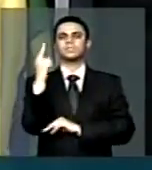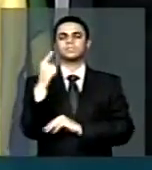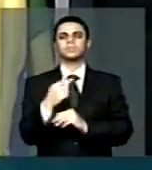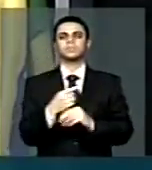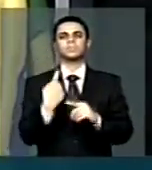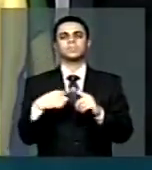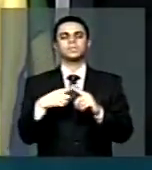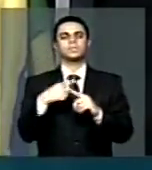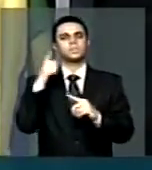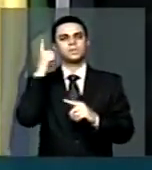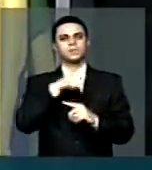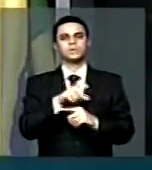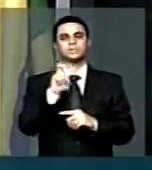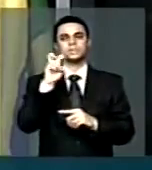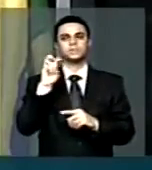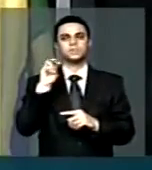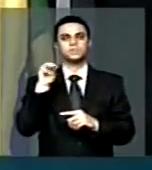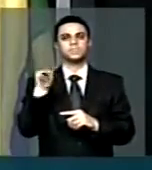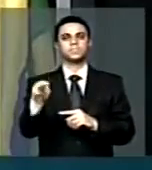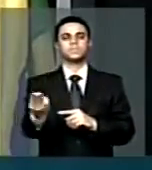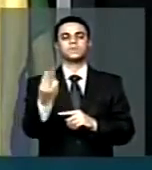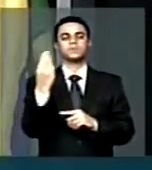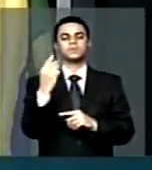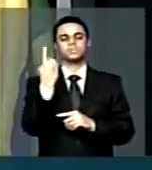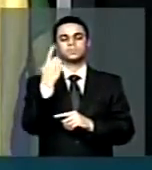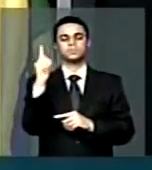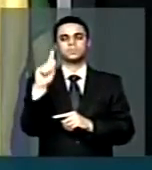Fatura 5 milhões por mês.